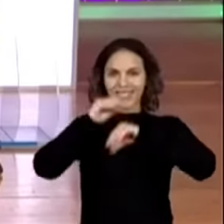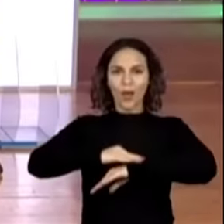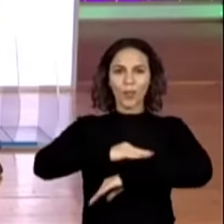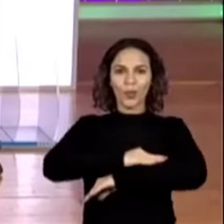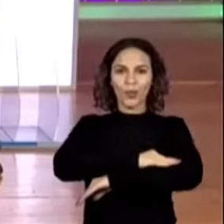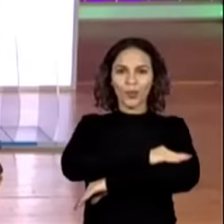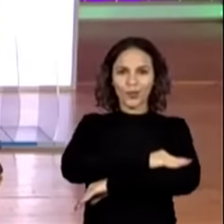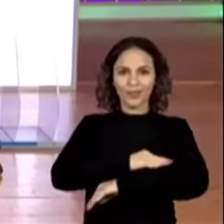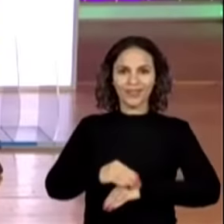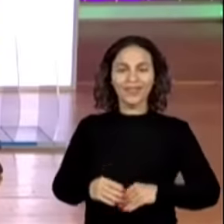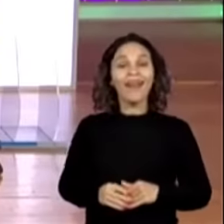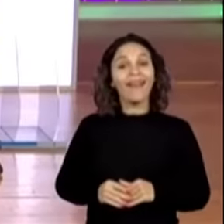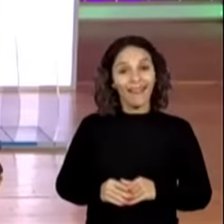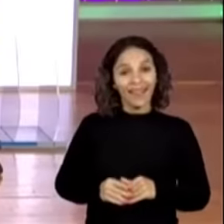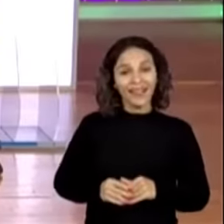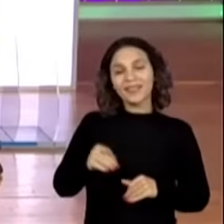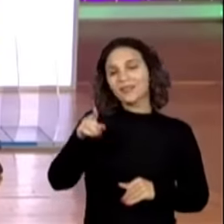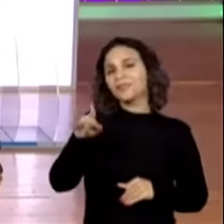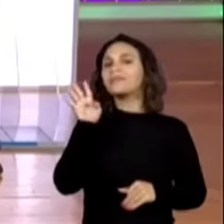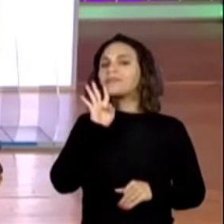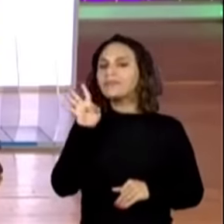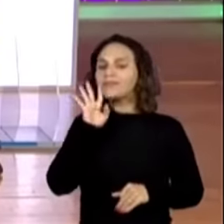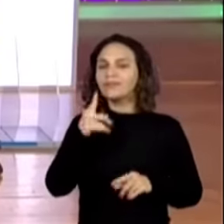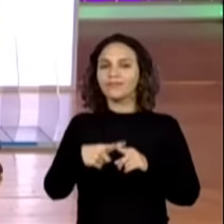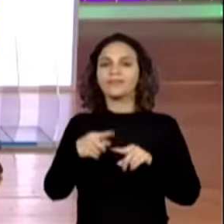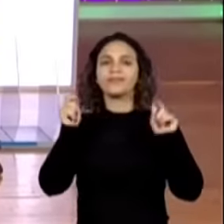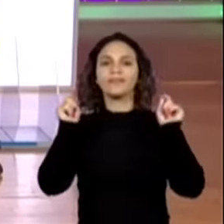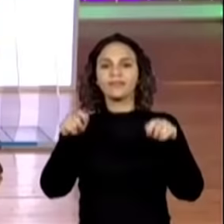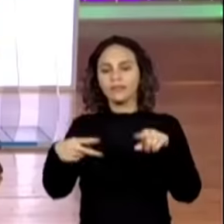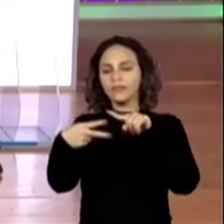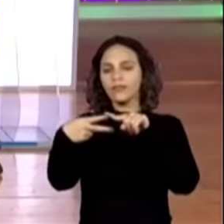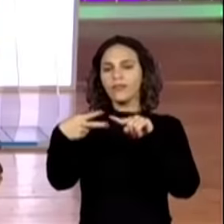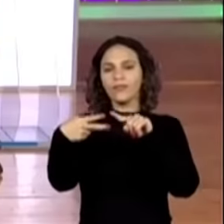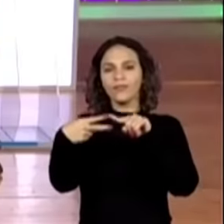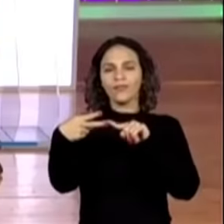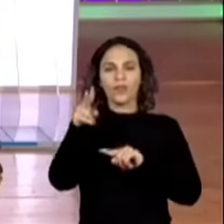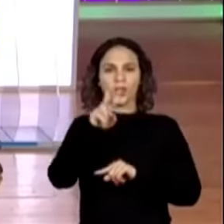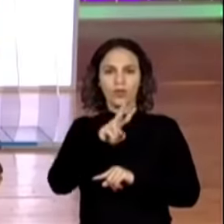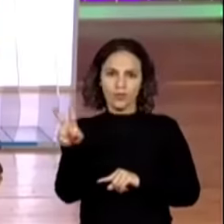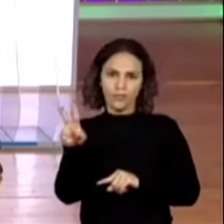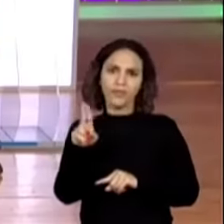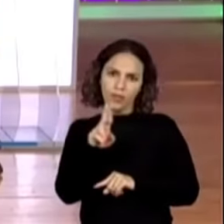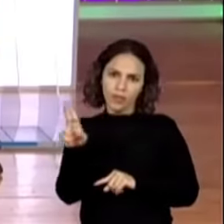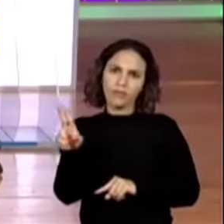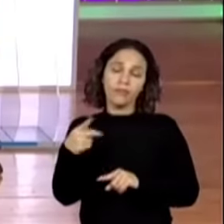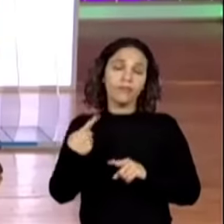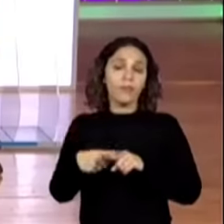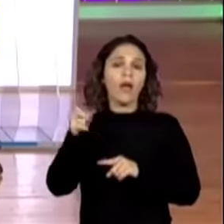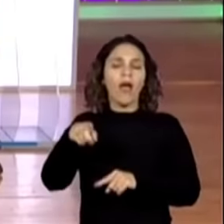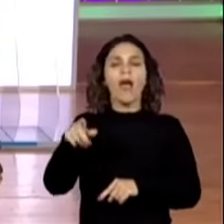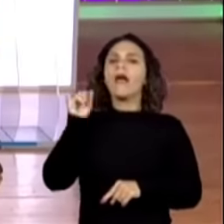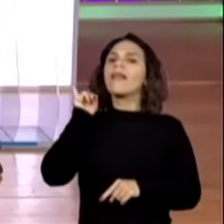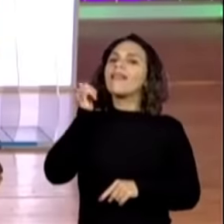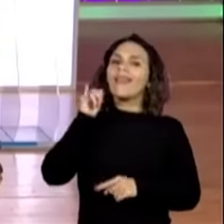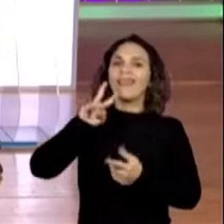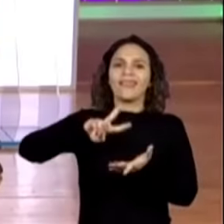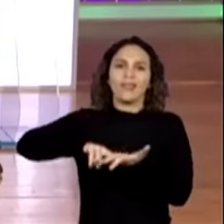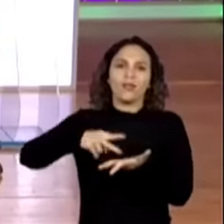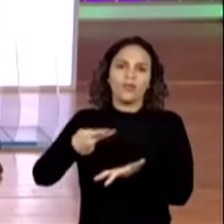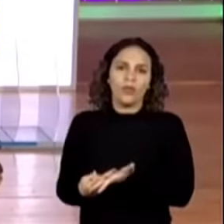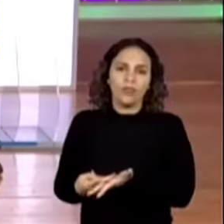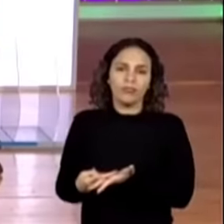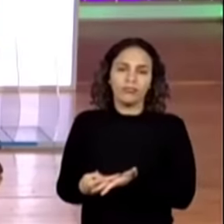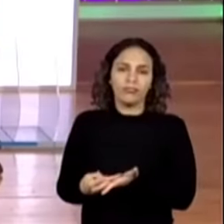Ó, essa aqui é bem legal porque ela aceita, são dois nomes. Como nós estamos trabalhando com contos traduzidos, eu tenho